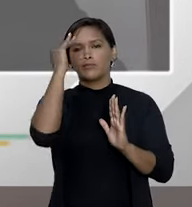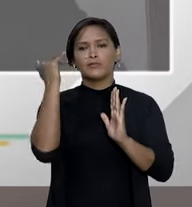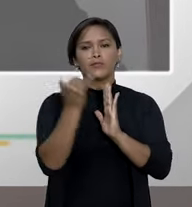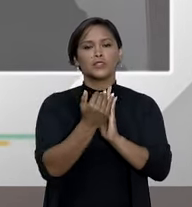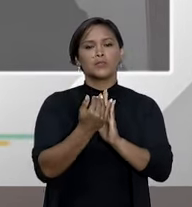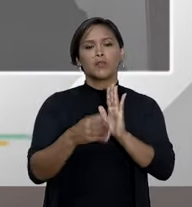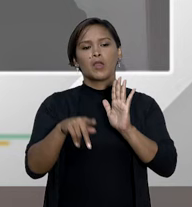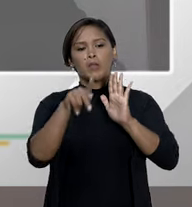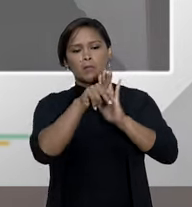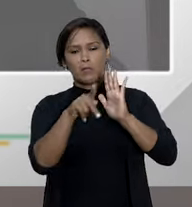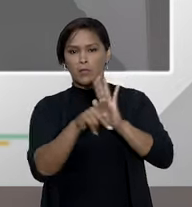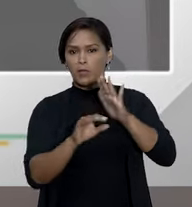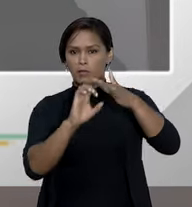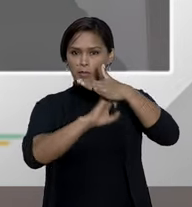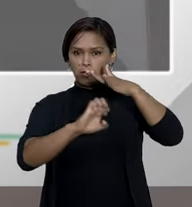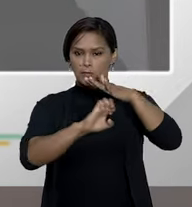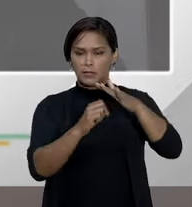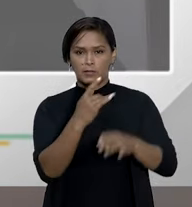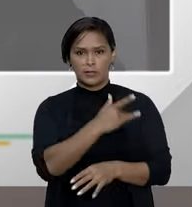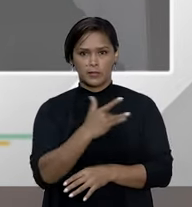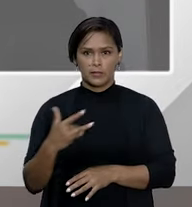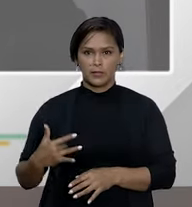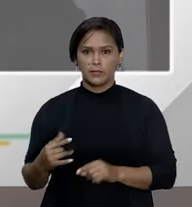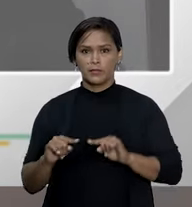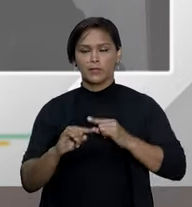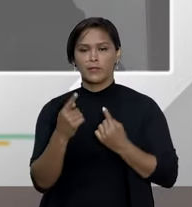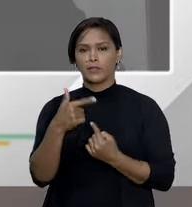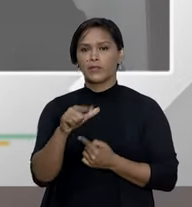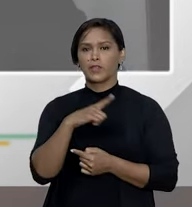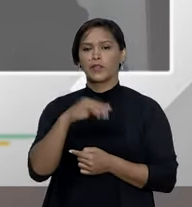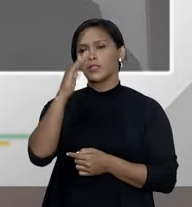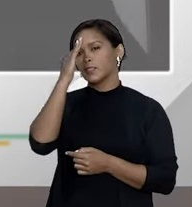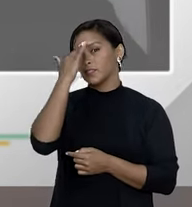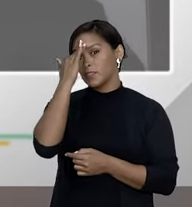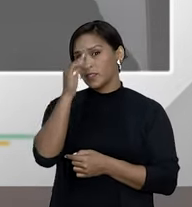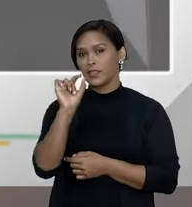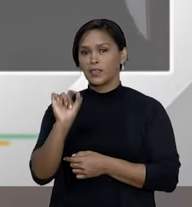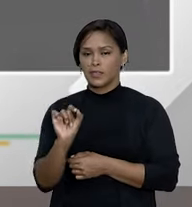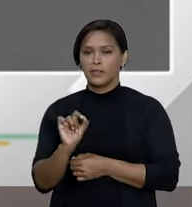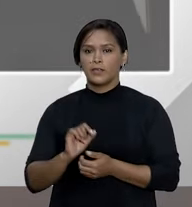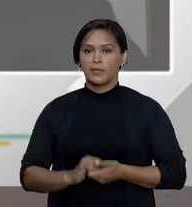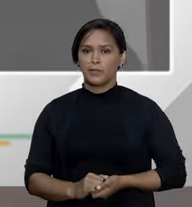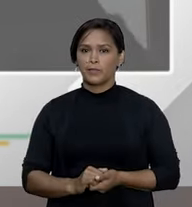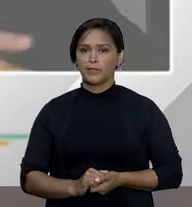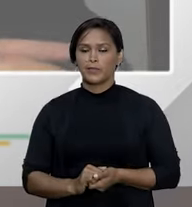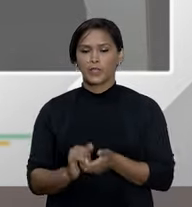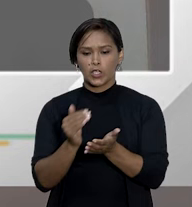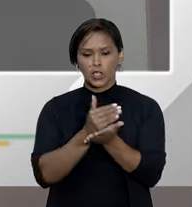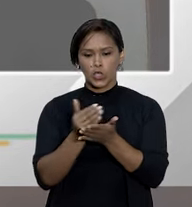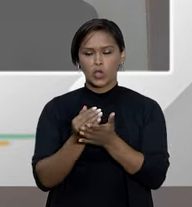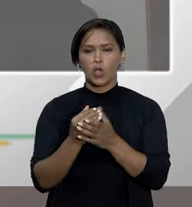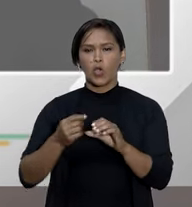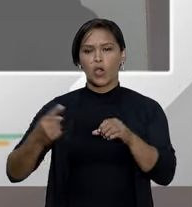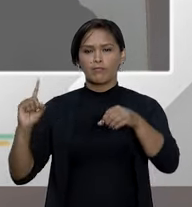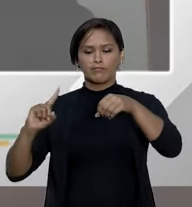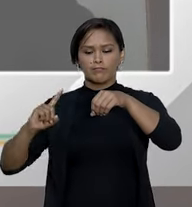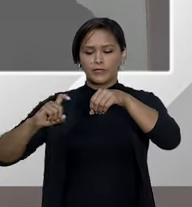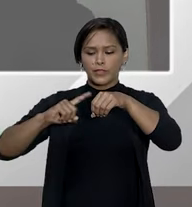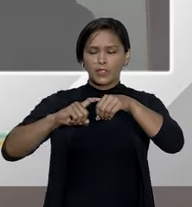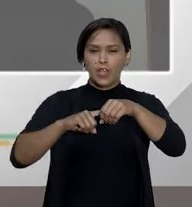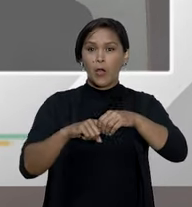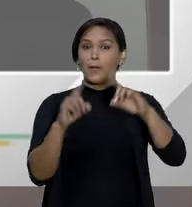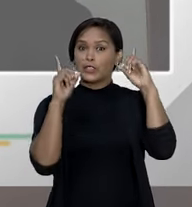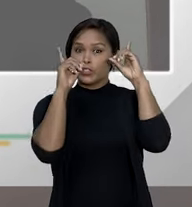tratamento obrigatório pelos planos de saúde então eles compreenderam que o procedimento de fertilização in vitro era mais